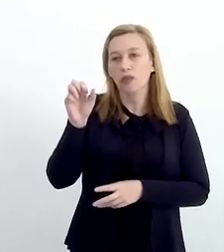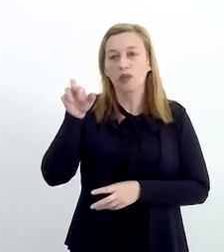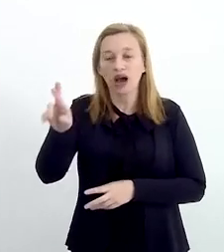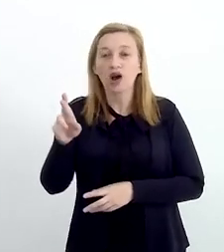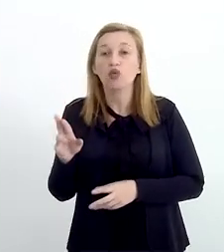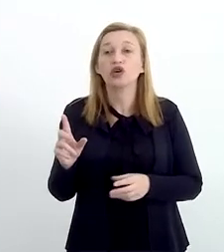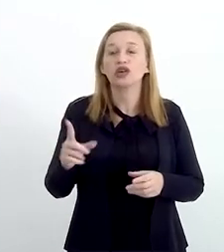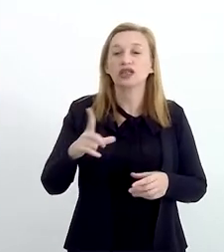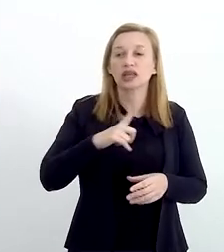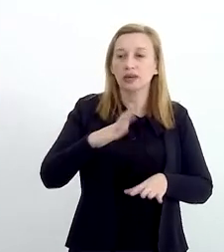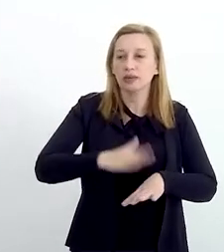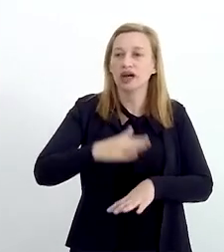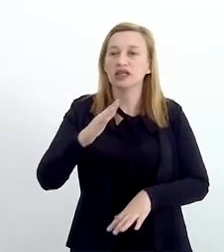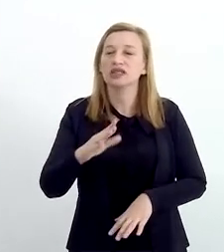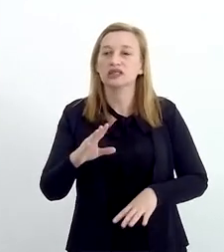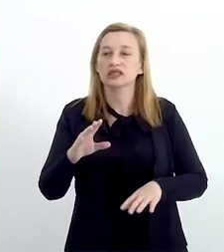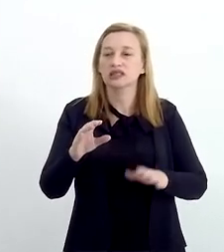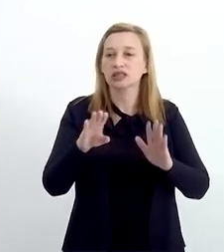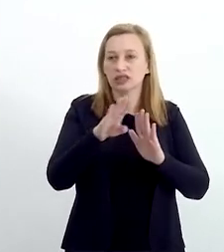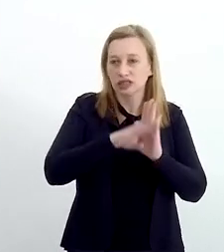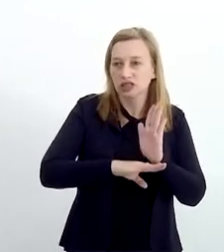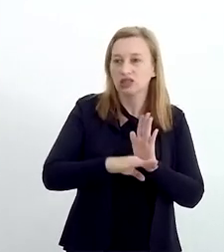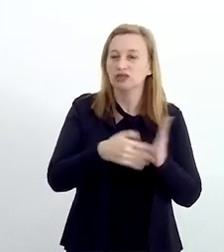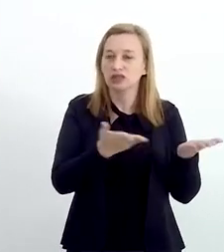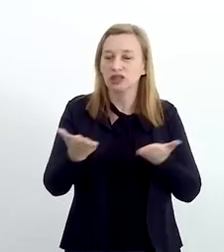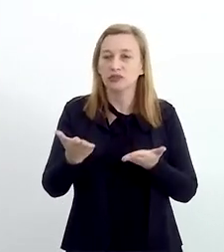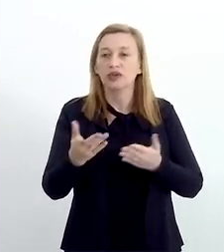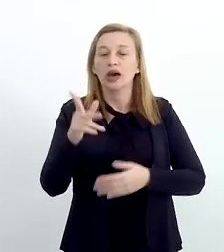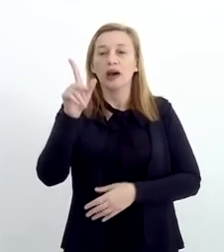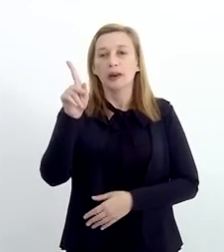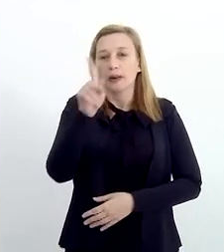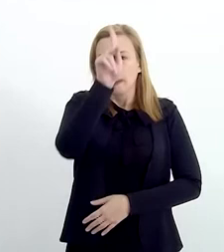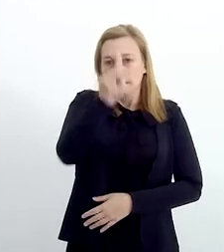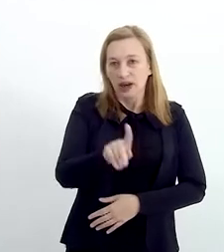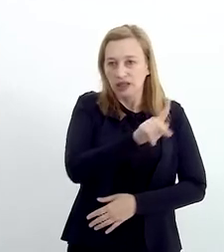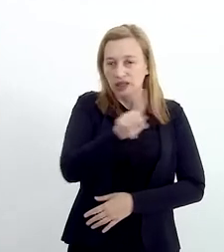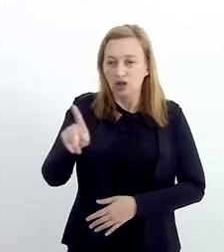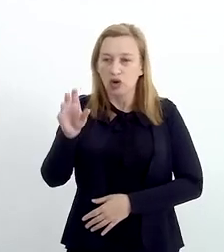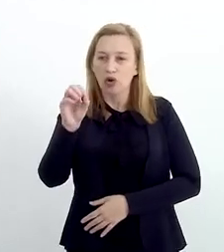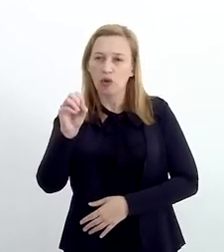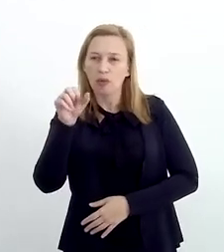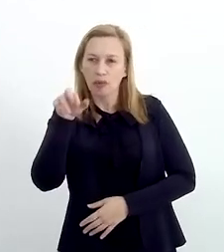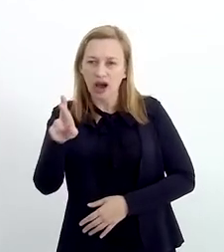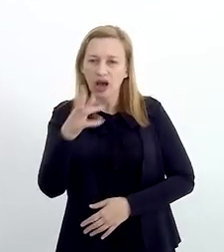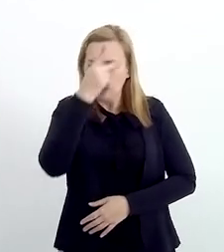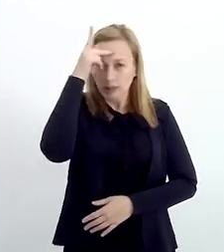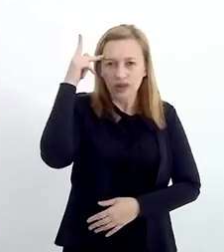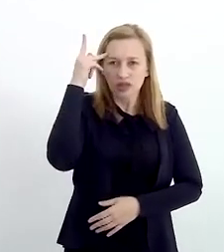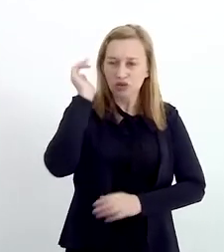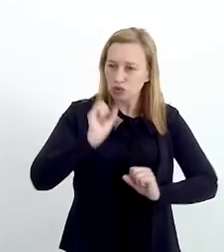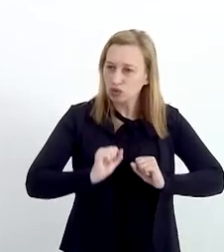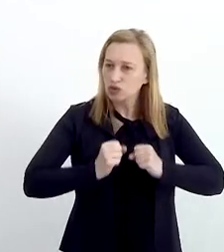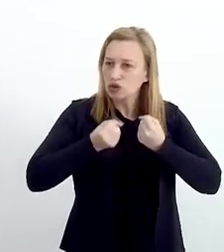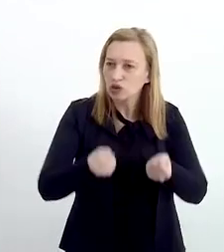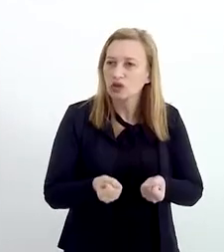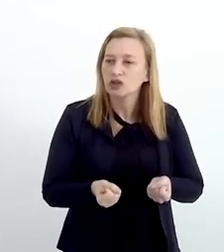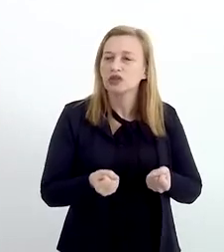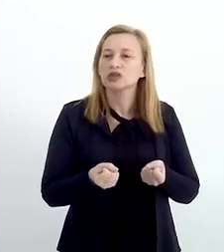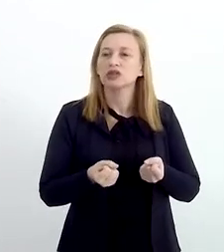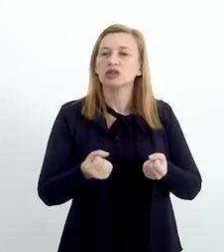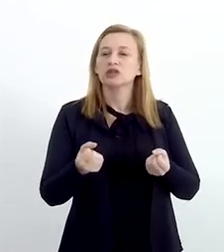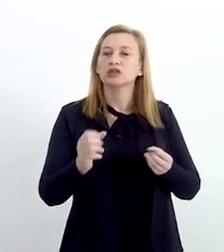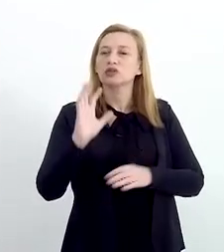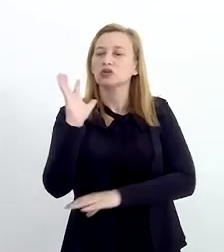o que tem pela frente na agenda da startup Reciclotron. O padre Omar é uma pessoa dedicada a